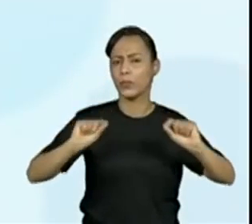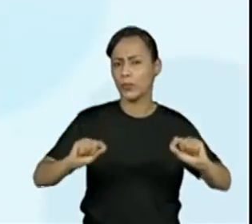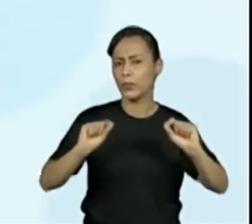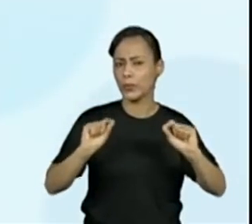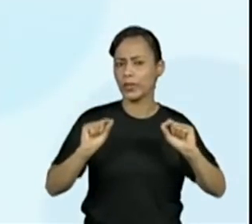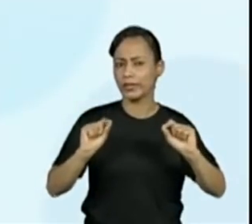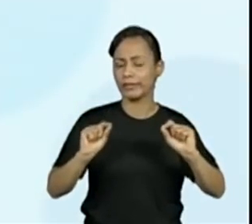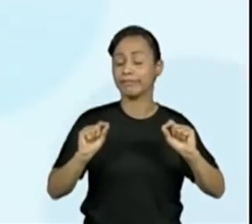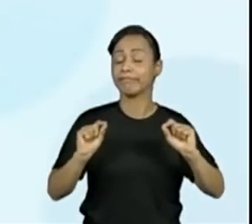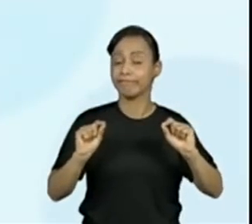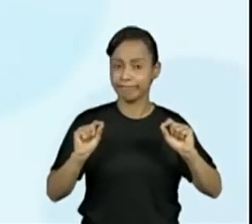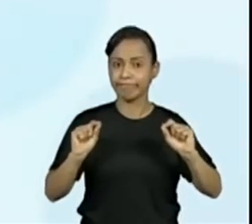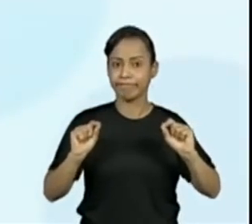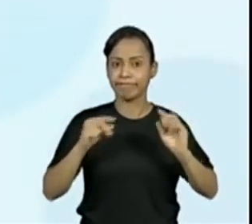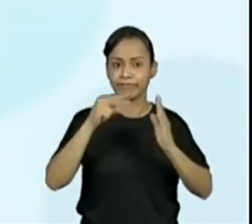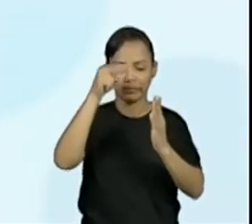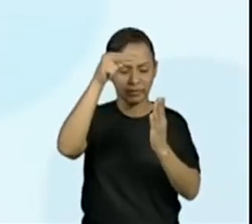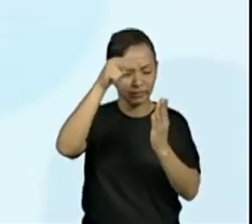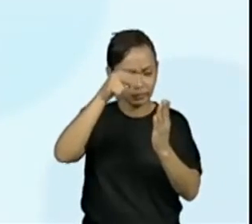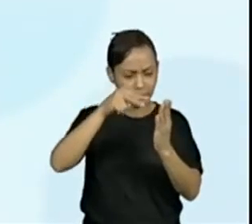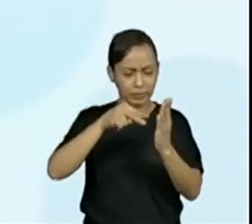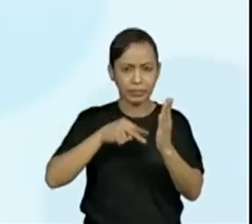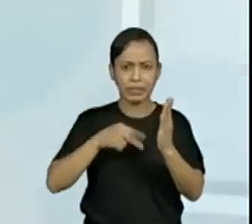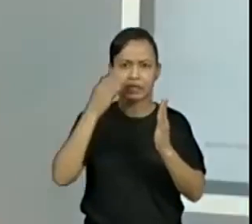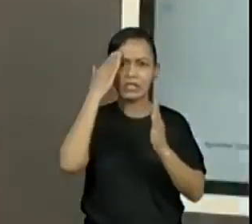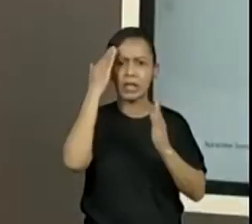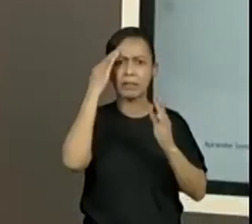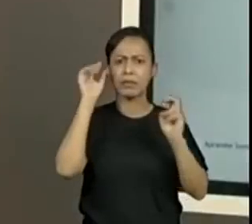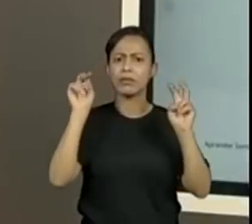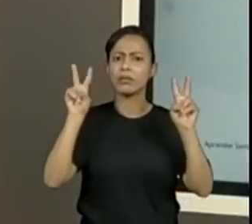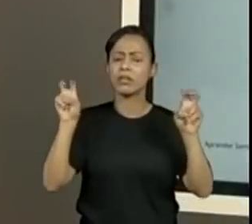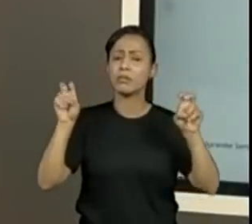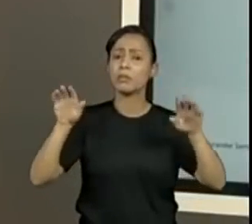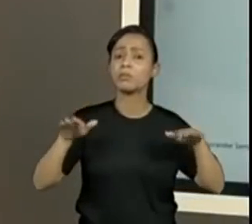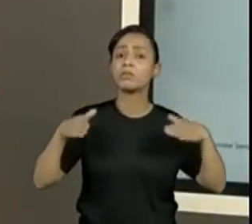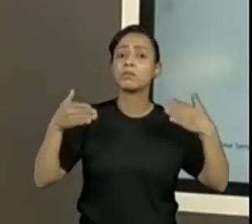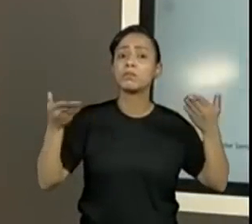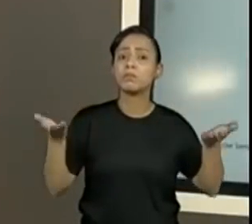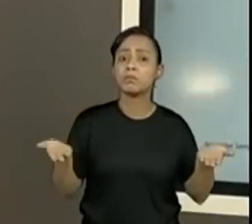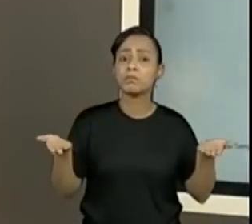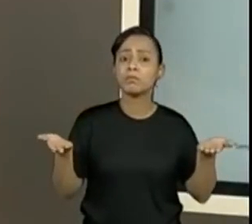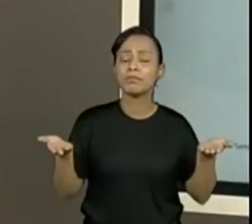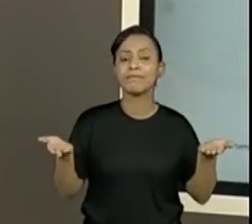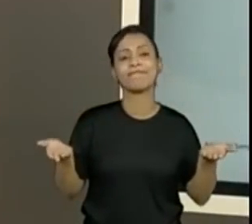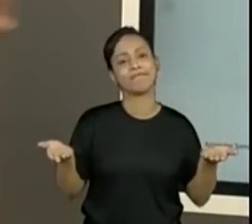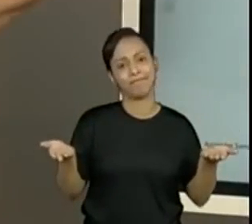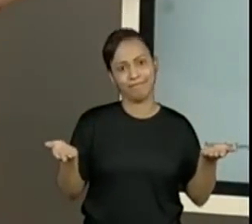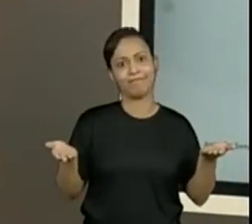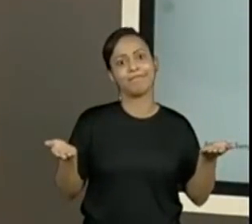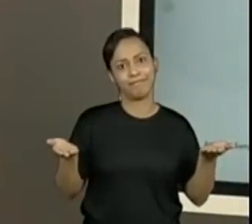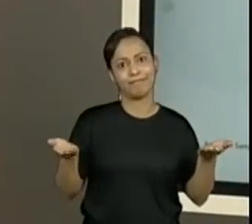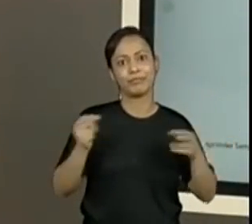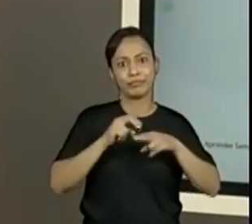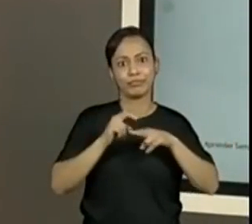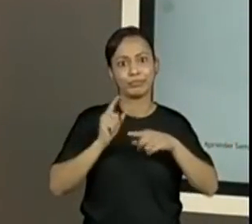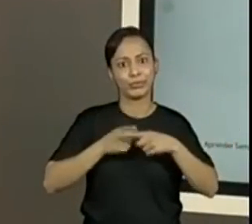Eu preciso quando eu leio, compartilho isso, entender do que vai começar essa notícia, o que ela vai trazer. Não é à toa que é,